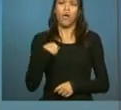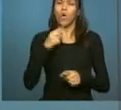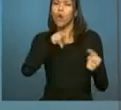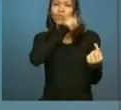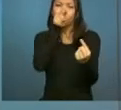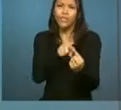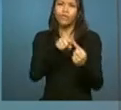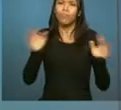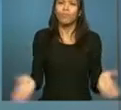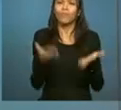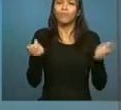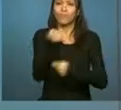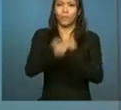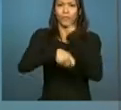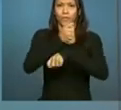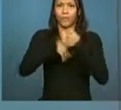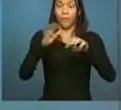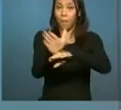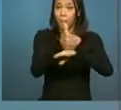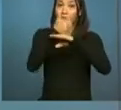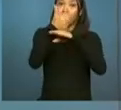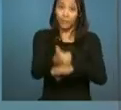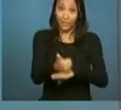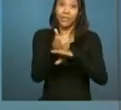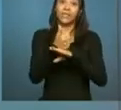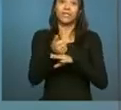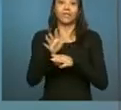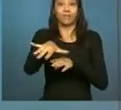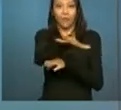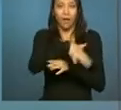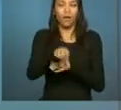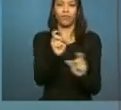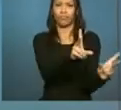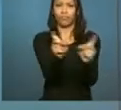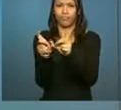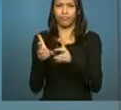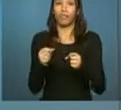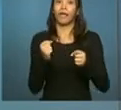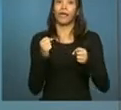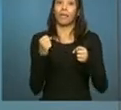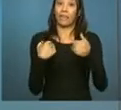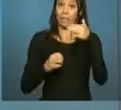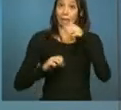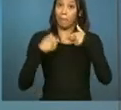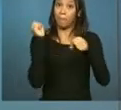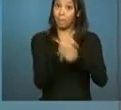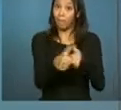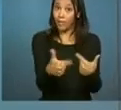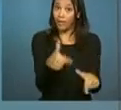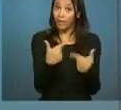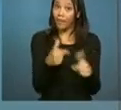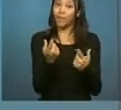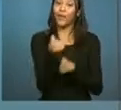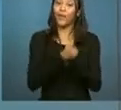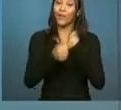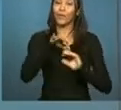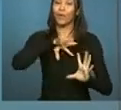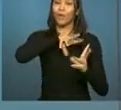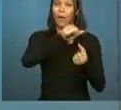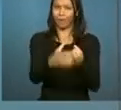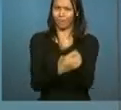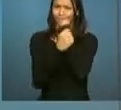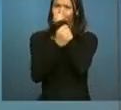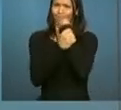crescimento econômico a partir da melhoria nos resultados comerciais e de emprego e em tornar a economia global mais resistente